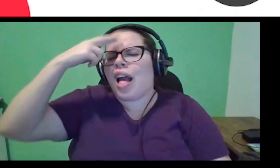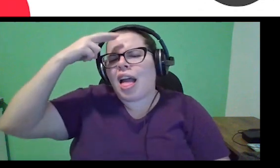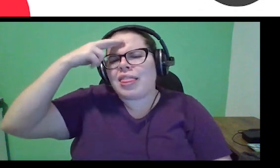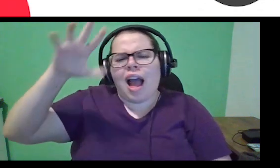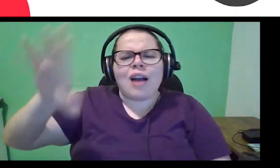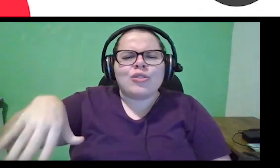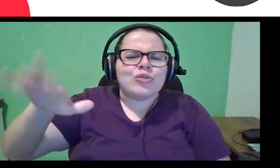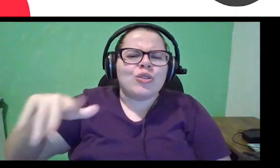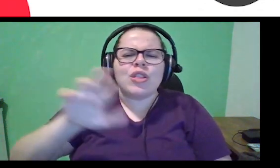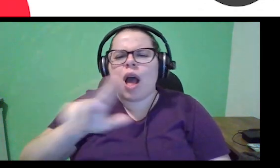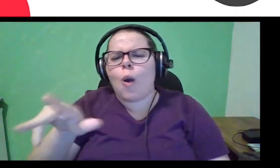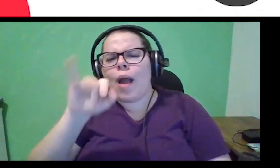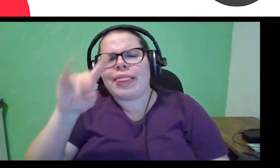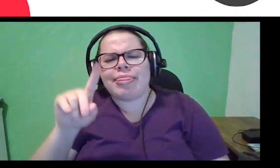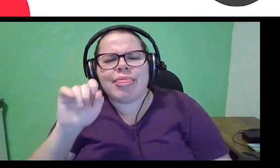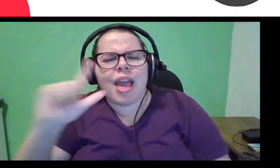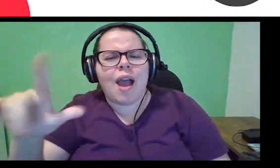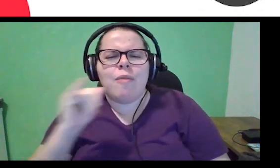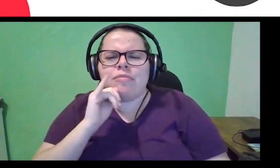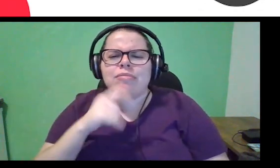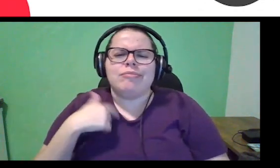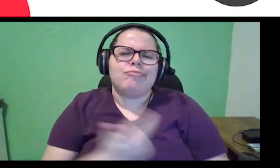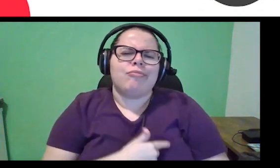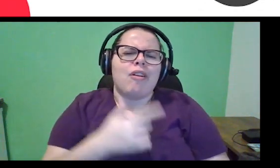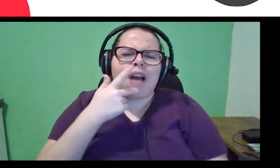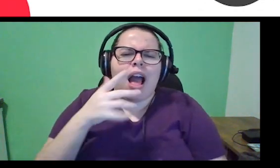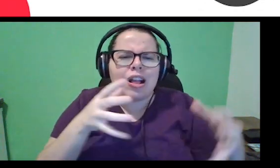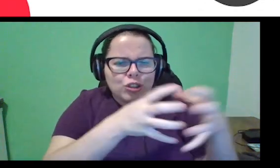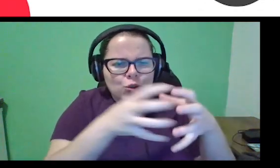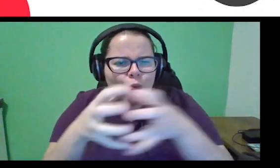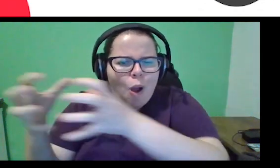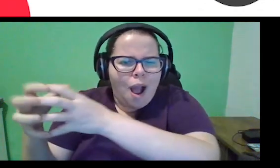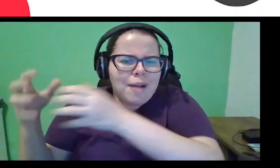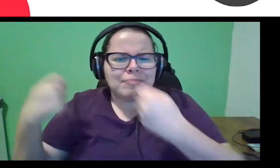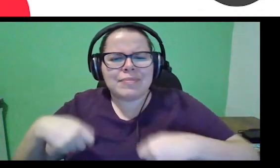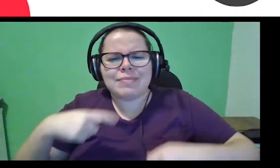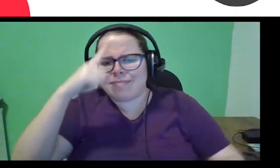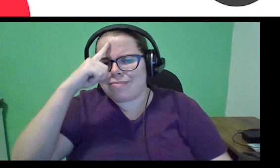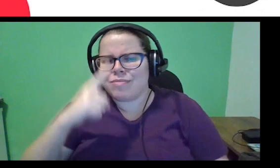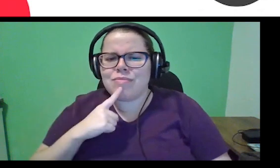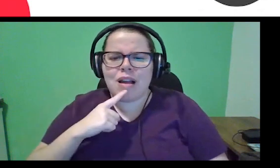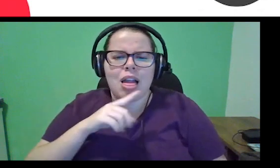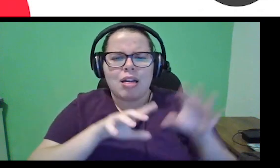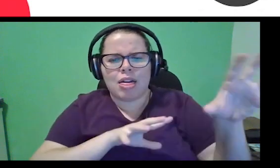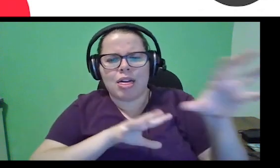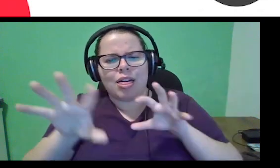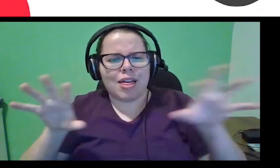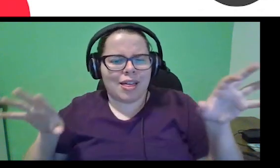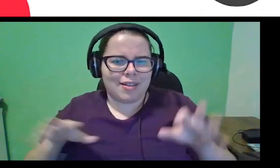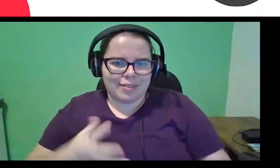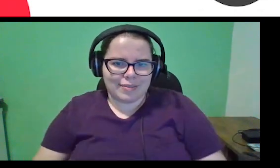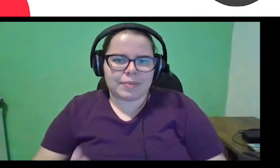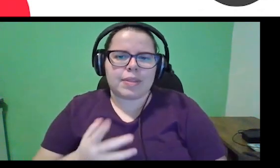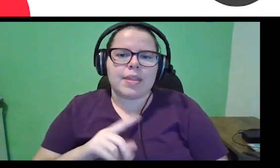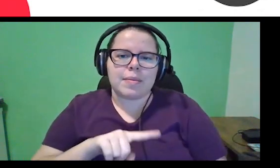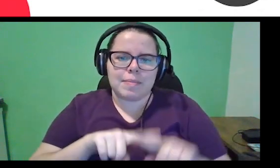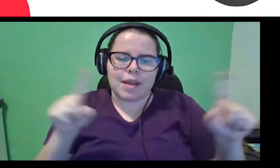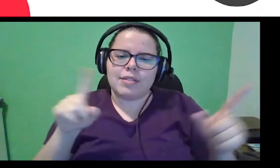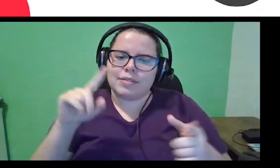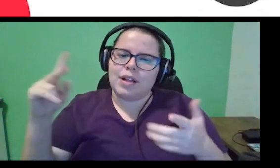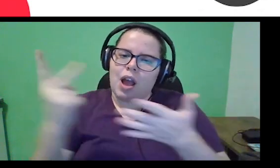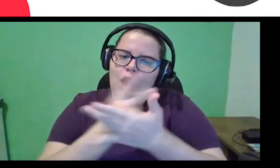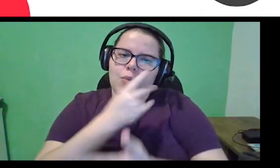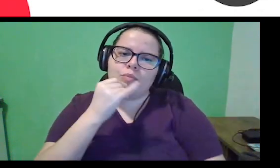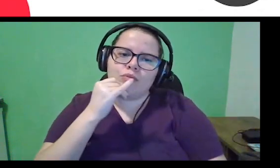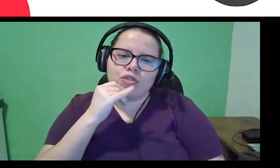mas não é o ideal, né, quando a gente fala de squads, eu teria que ter todos os perfis distribuídos, né, ou